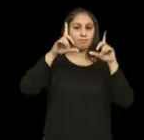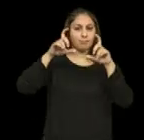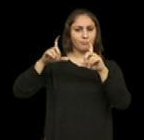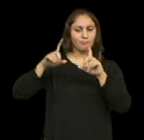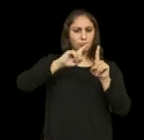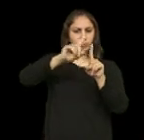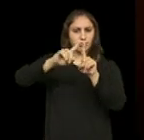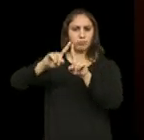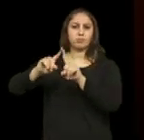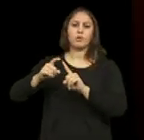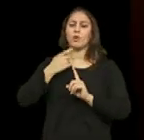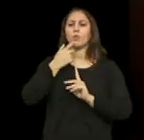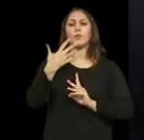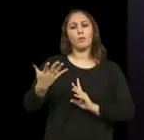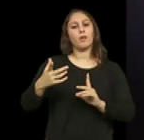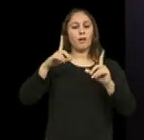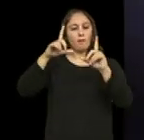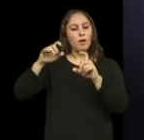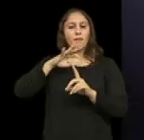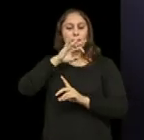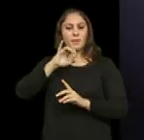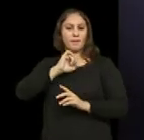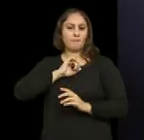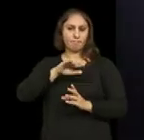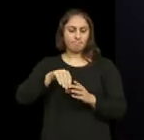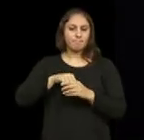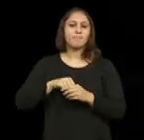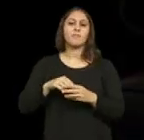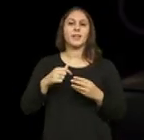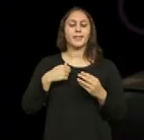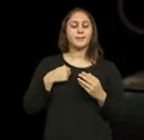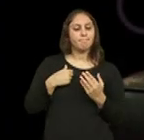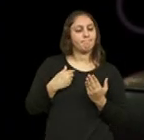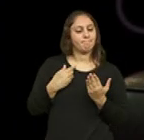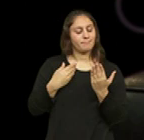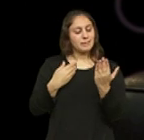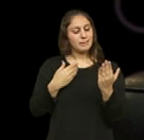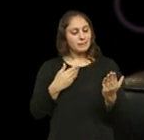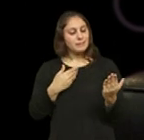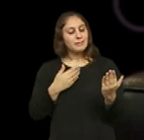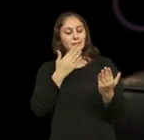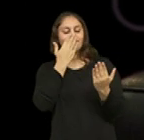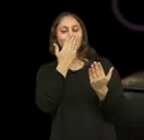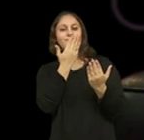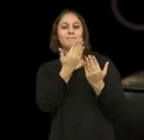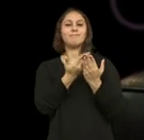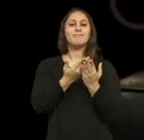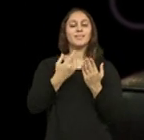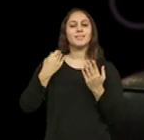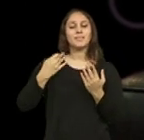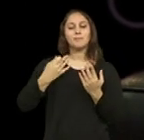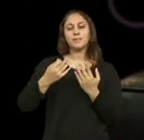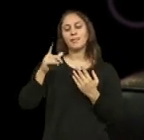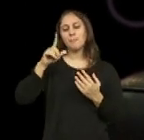Estas fotos são todas as fotos da minha família. Estiveram na minha mão e diante dos meus olhos e